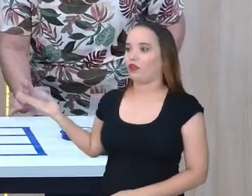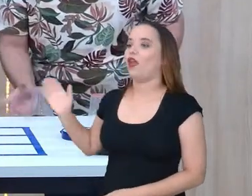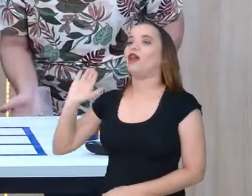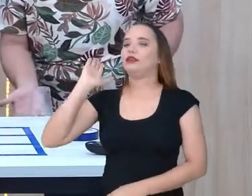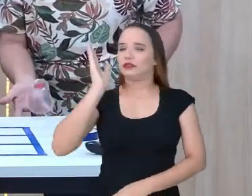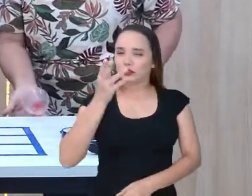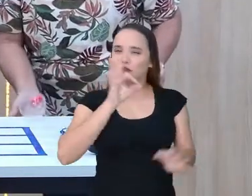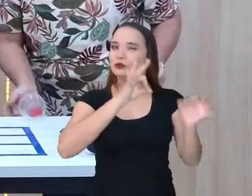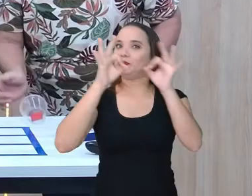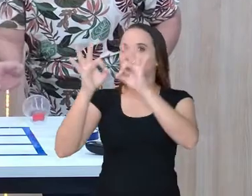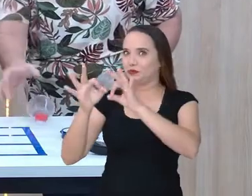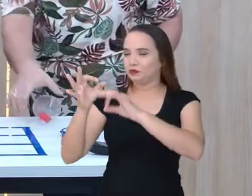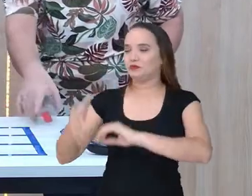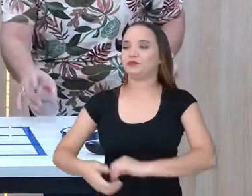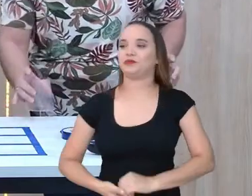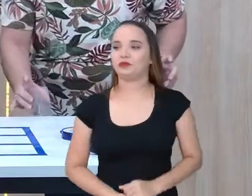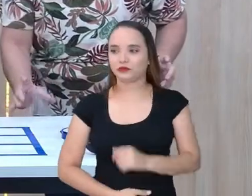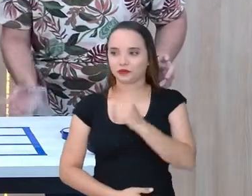viu lá como é.